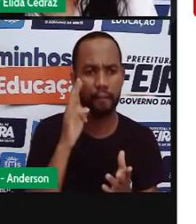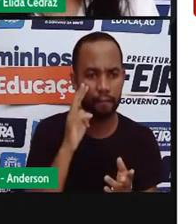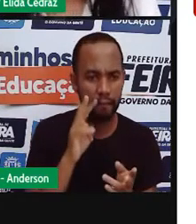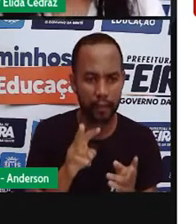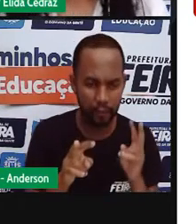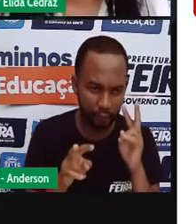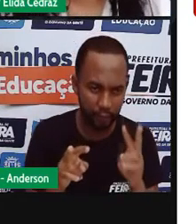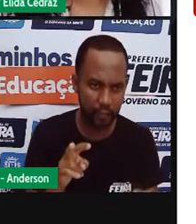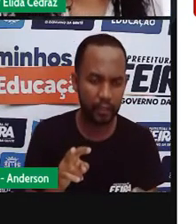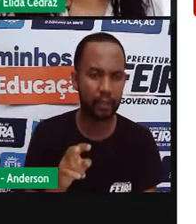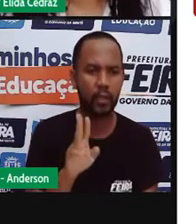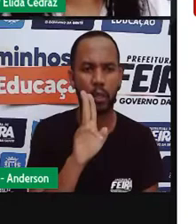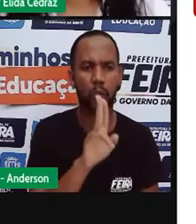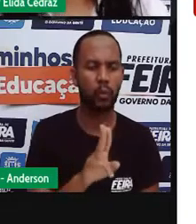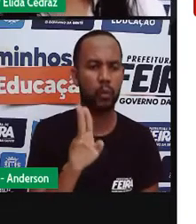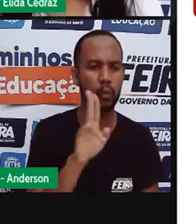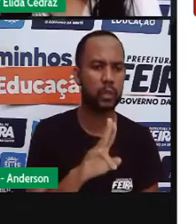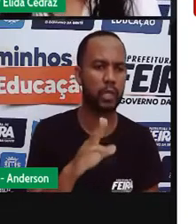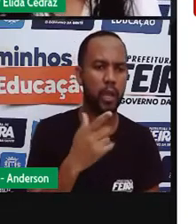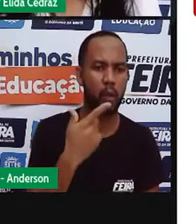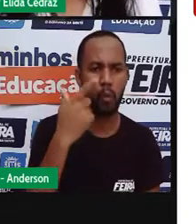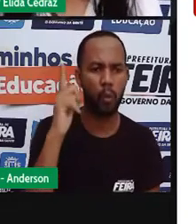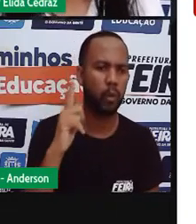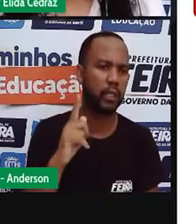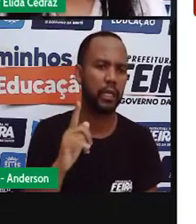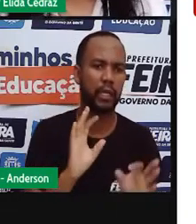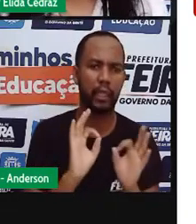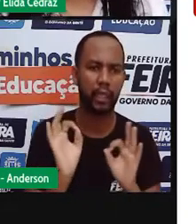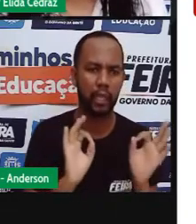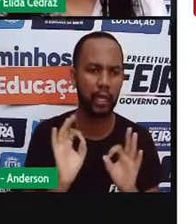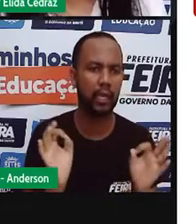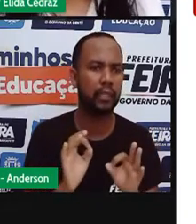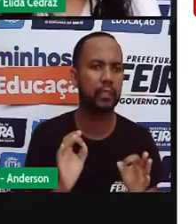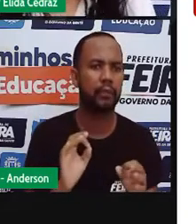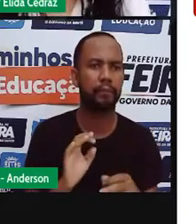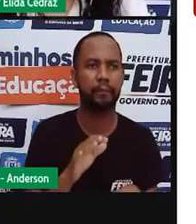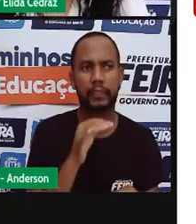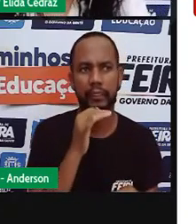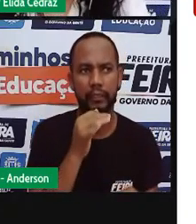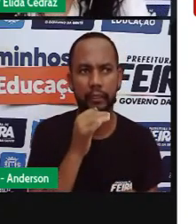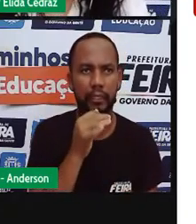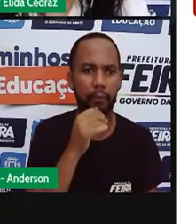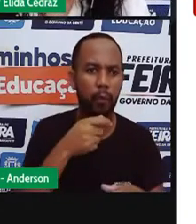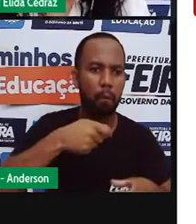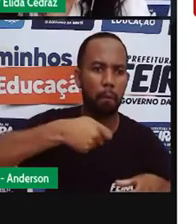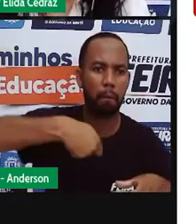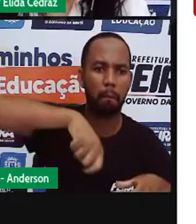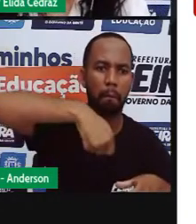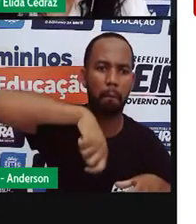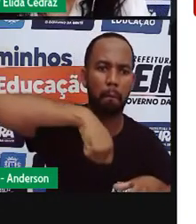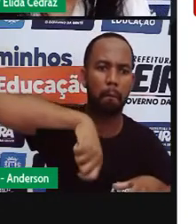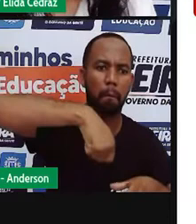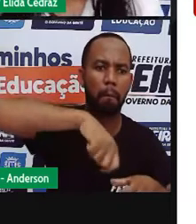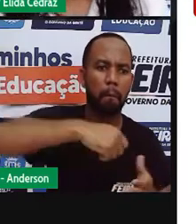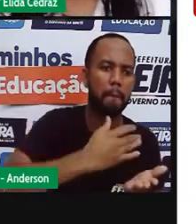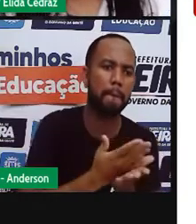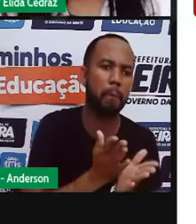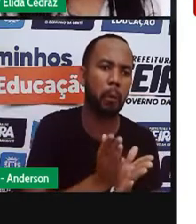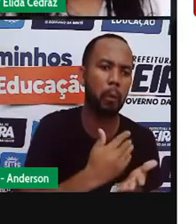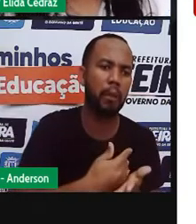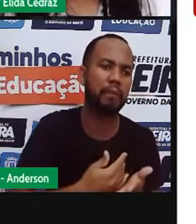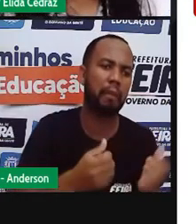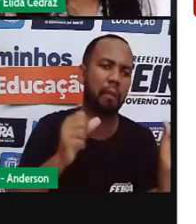medida, usa uma outra medida que não tem nada a ver, aí o bolo ou vai sair duro, solado,